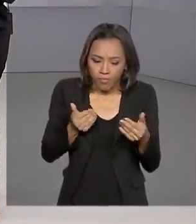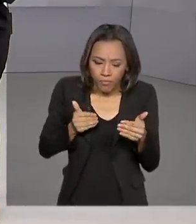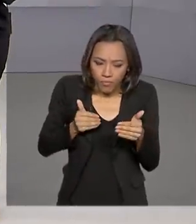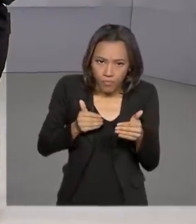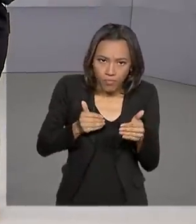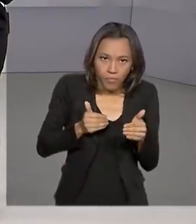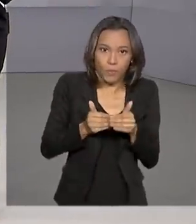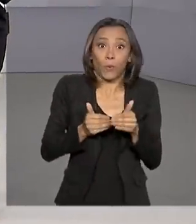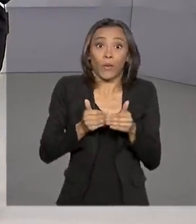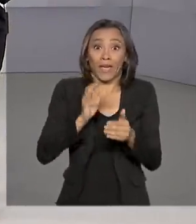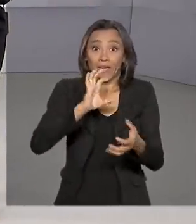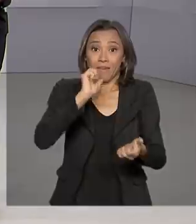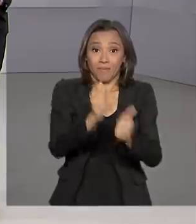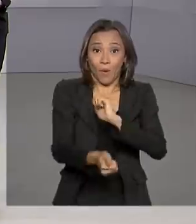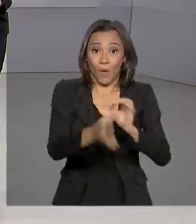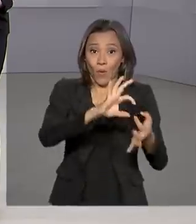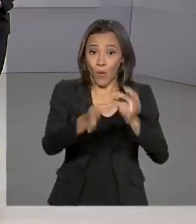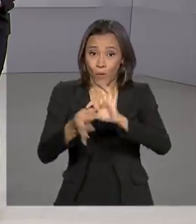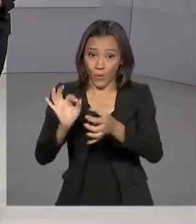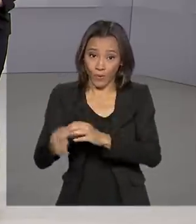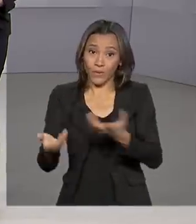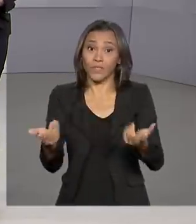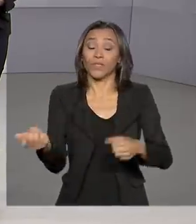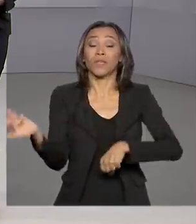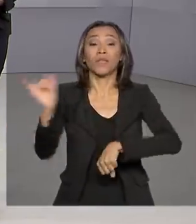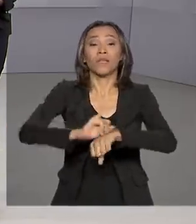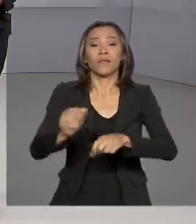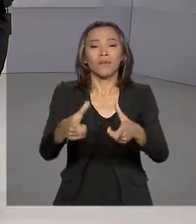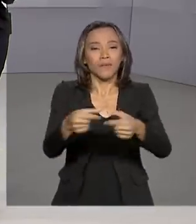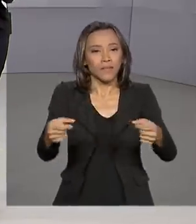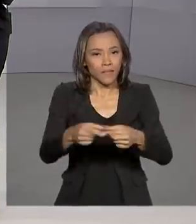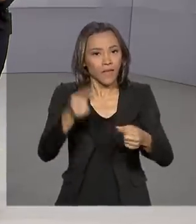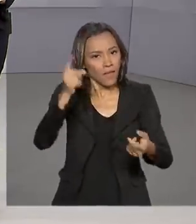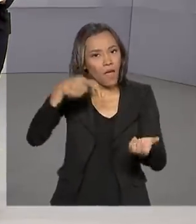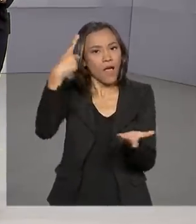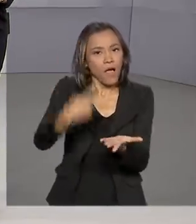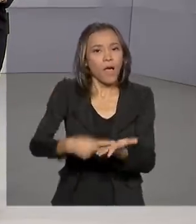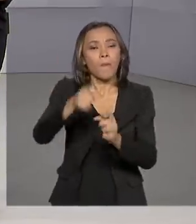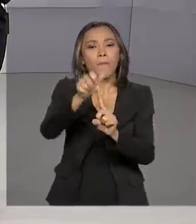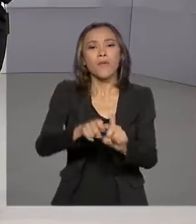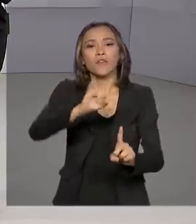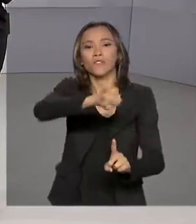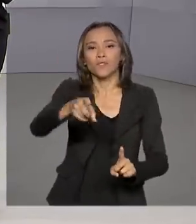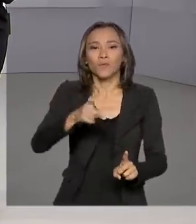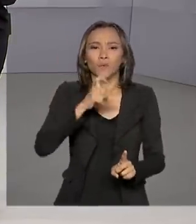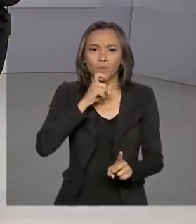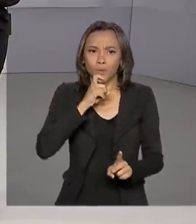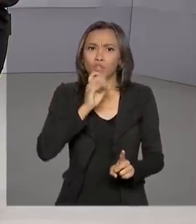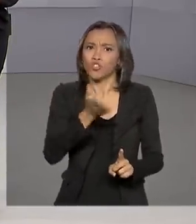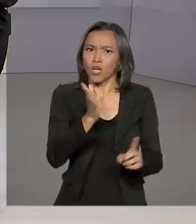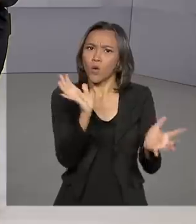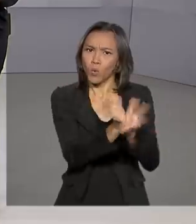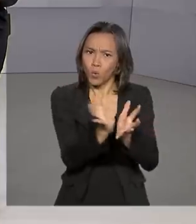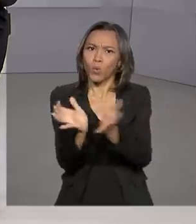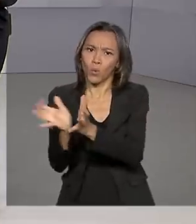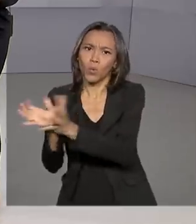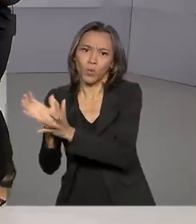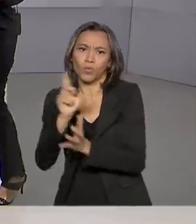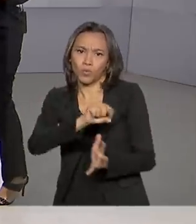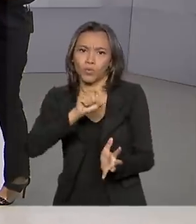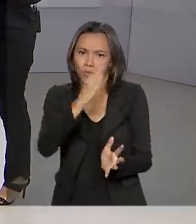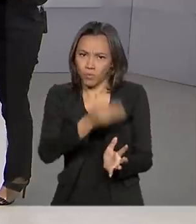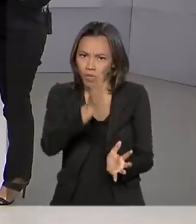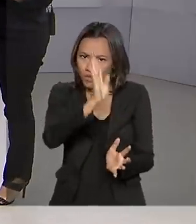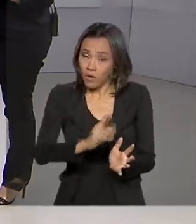Olimpíadas de Tóquio marcadas para o mês de julho. Dos brasileiros já classificados, vários contam com o apoio do